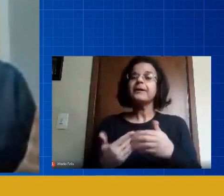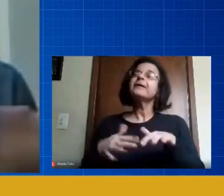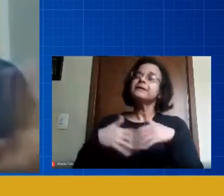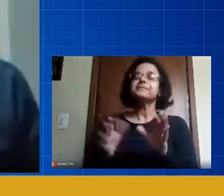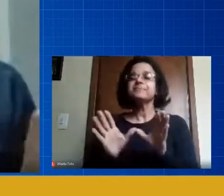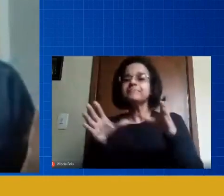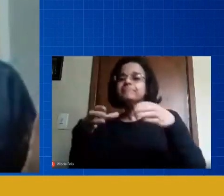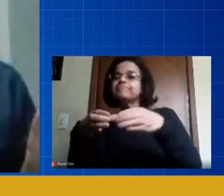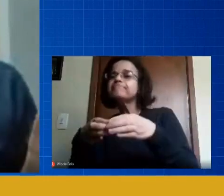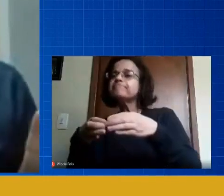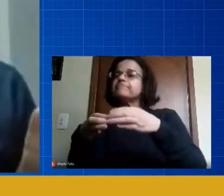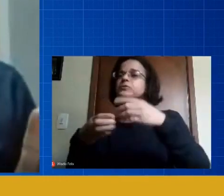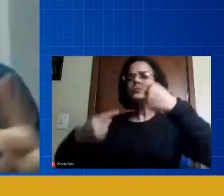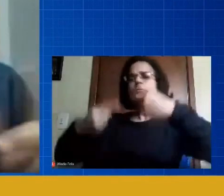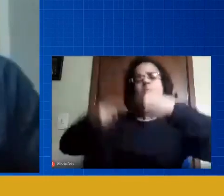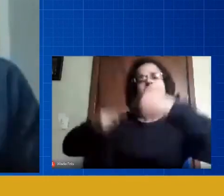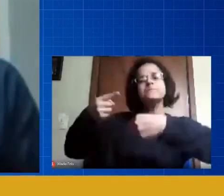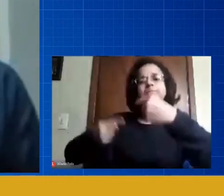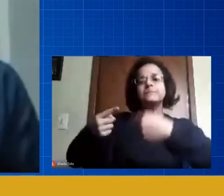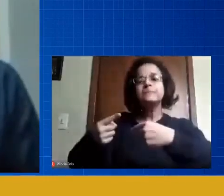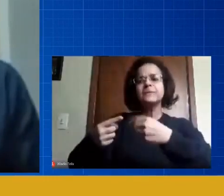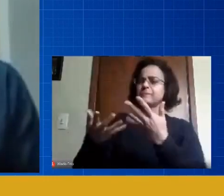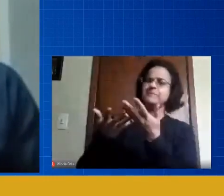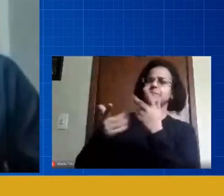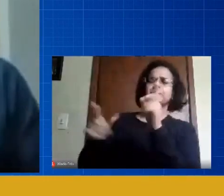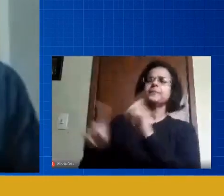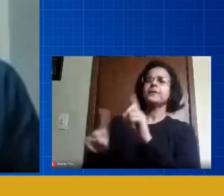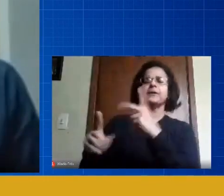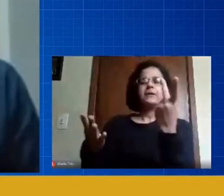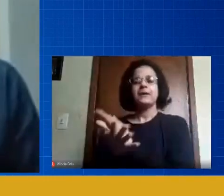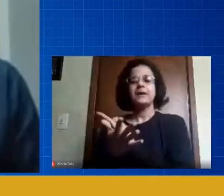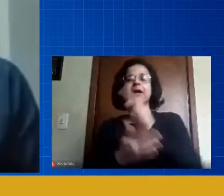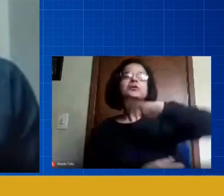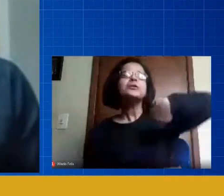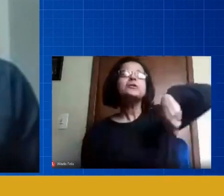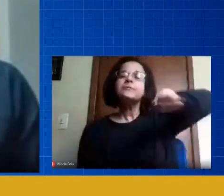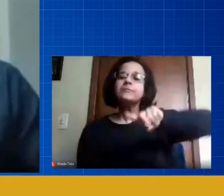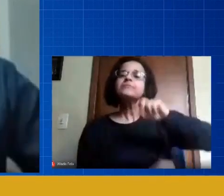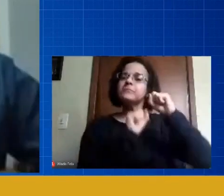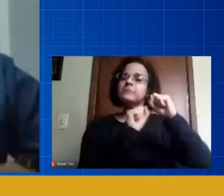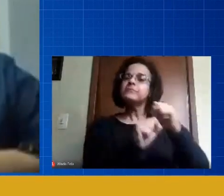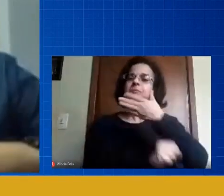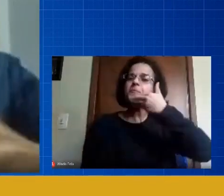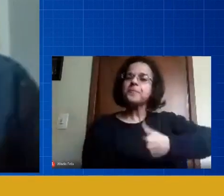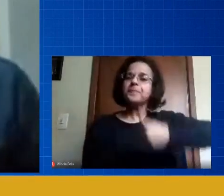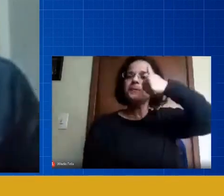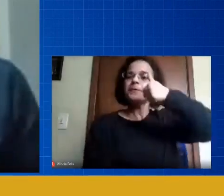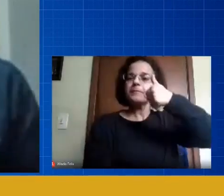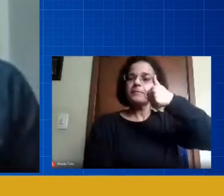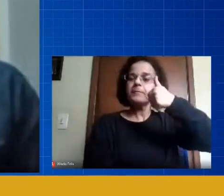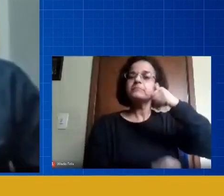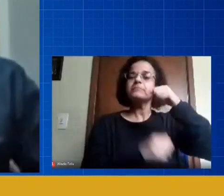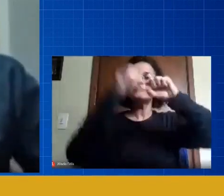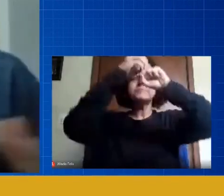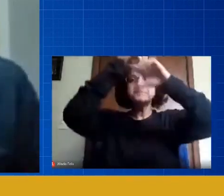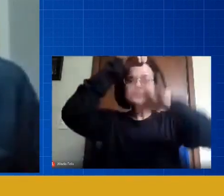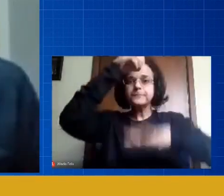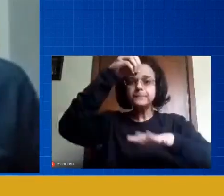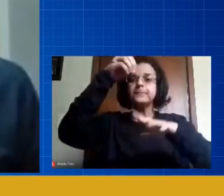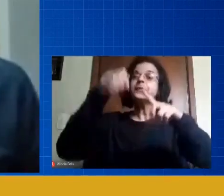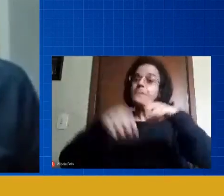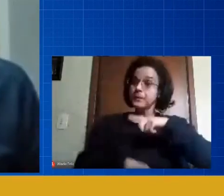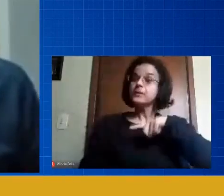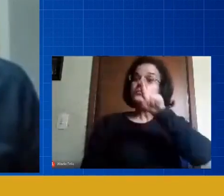olha, peraí, está tudo errado, eu acho que a gente pode fazer isso de uma forma muito melhor, de uma forma muito mais estruturada, nós temos os